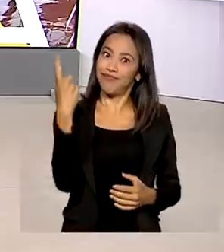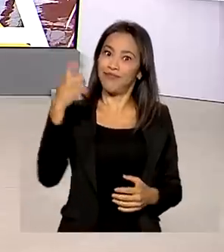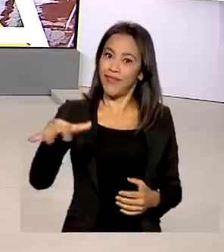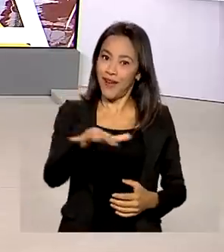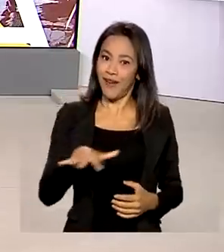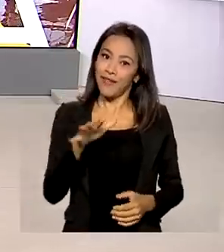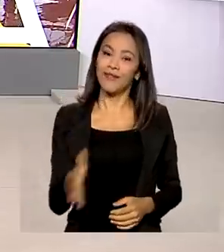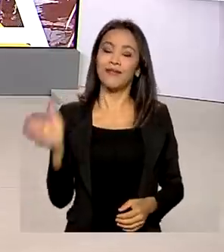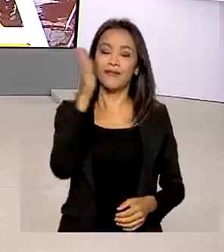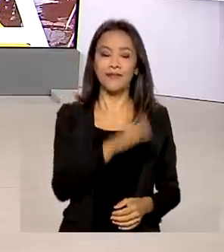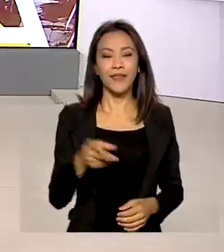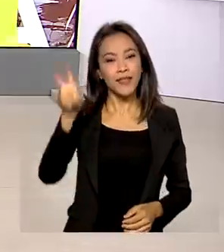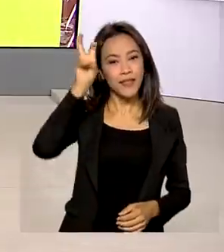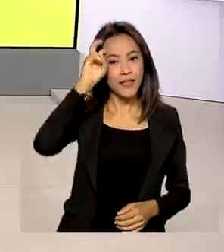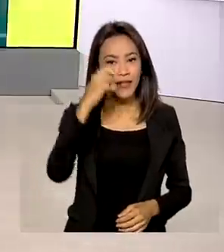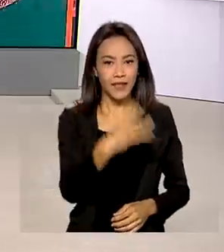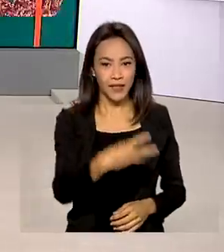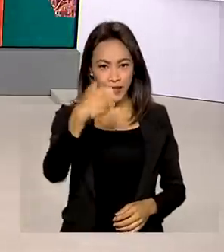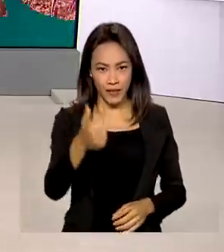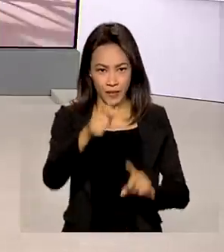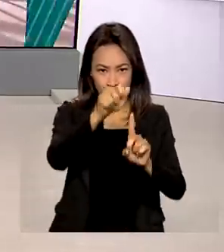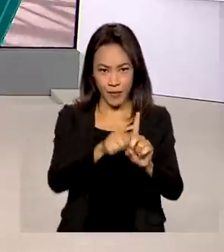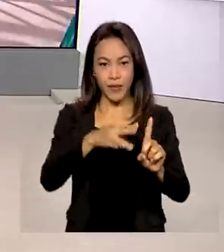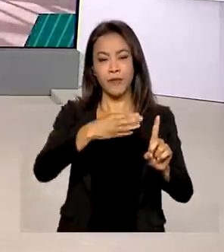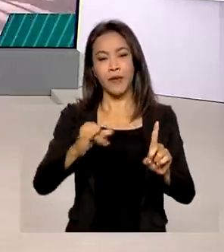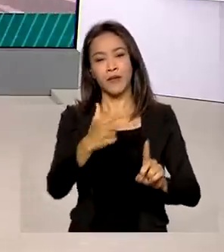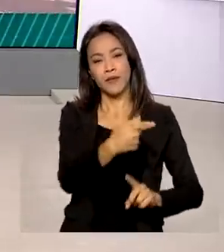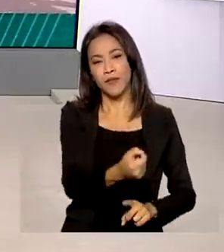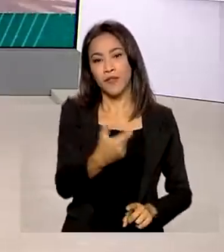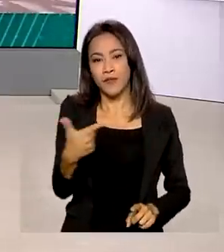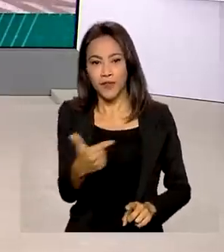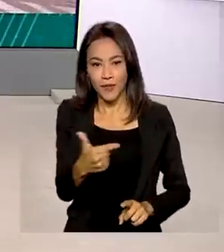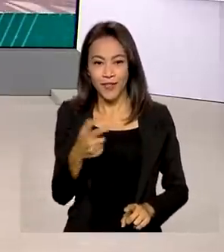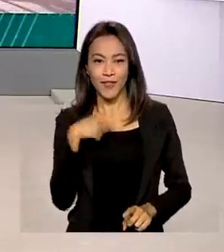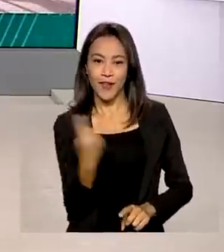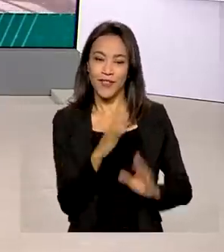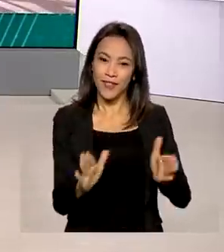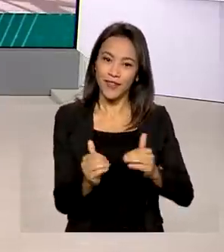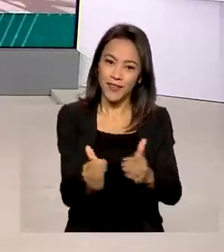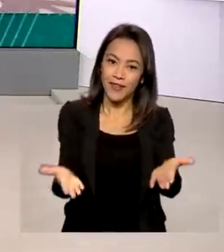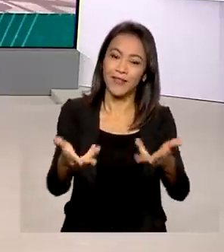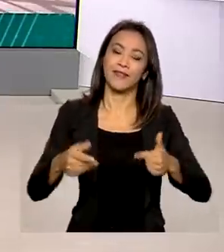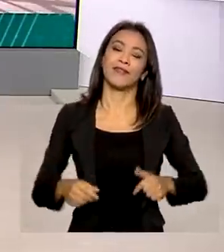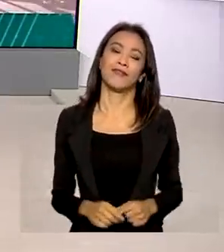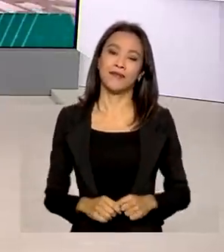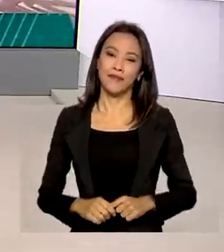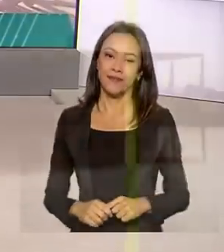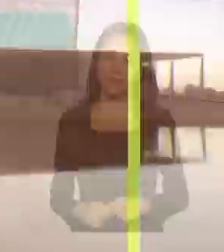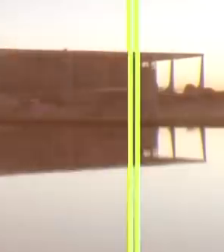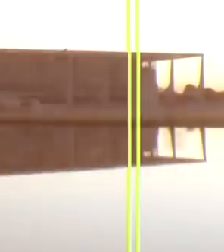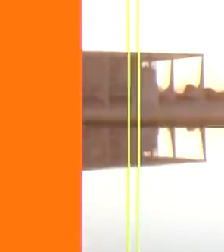Quinta-feira, 31 de março de 2022, o Brasil em Dia já está no ar.